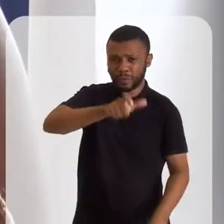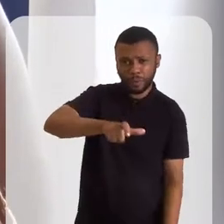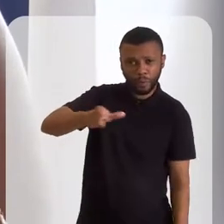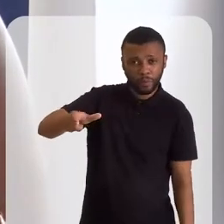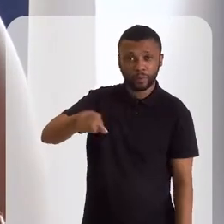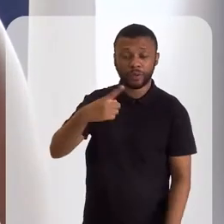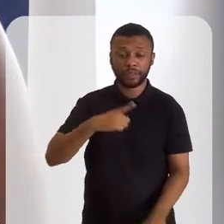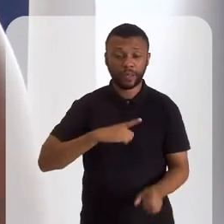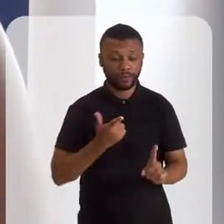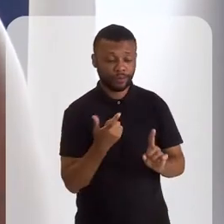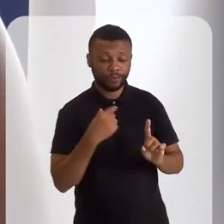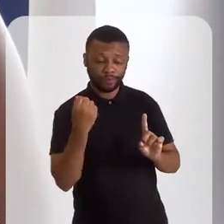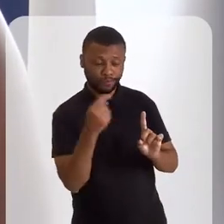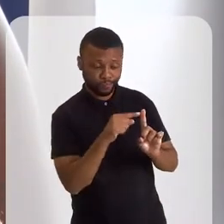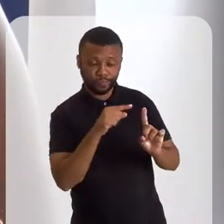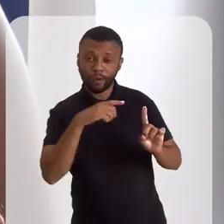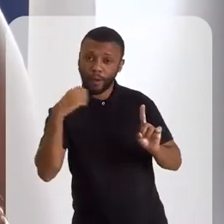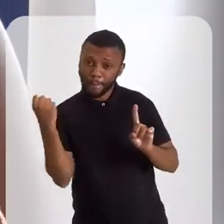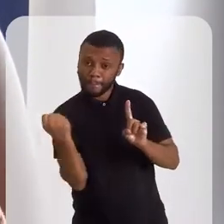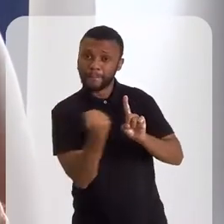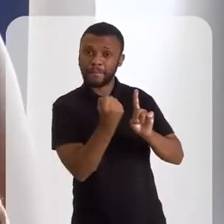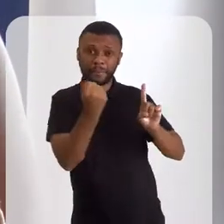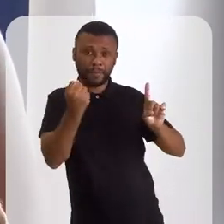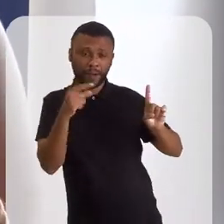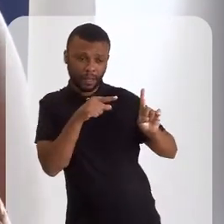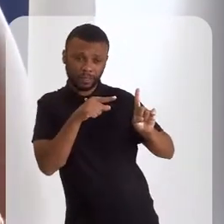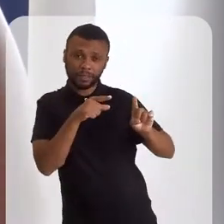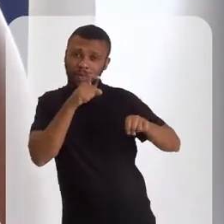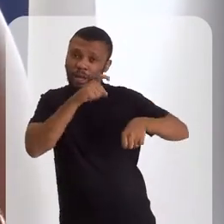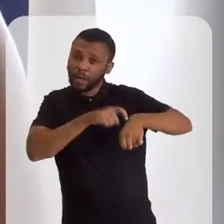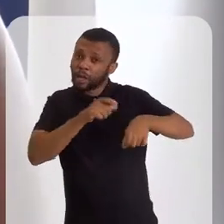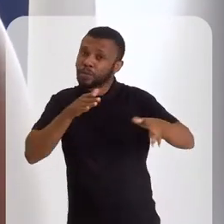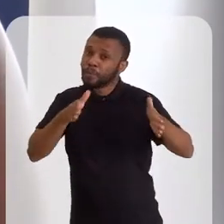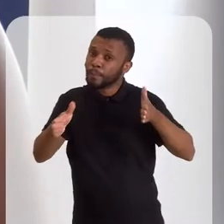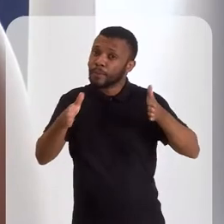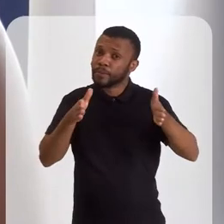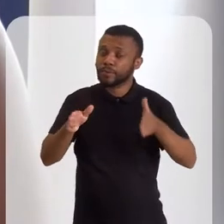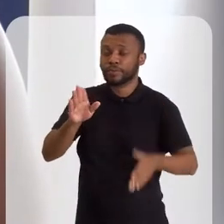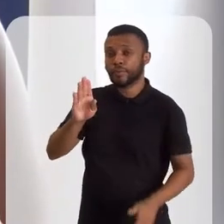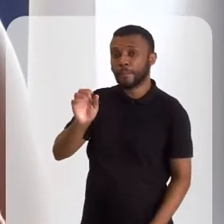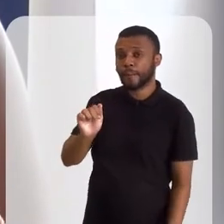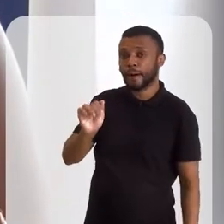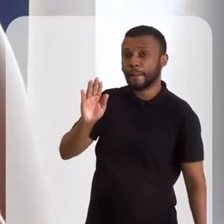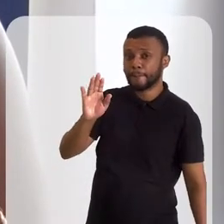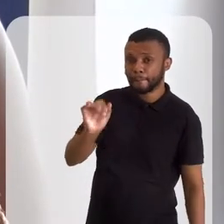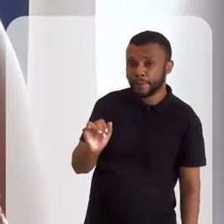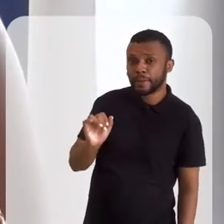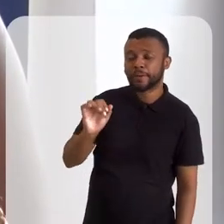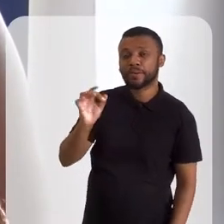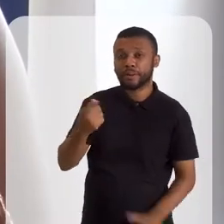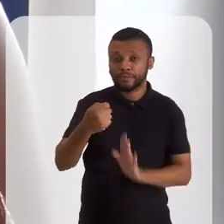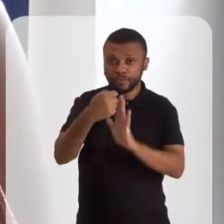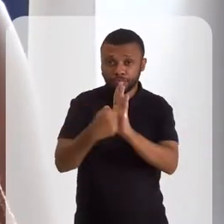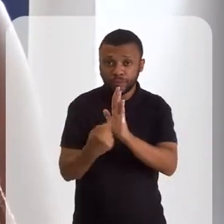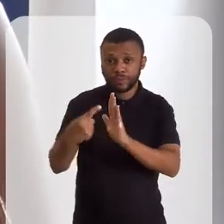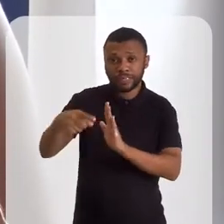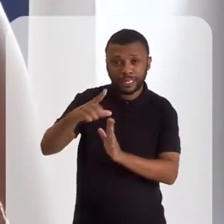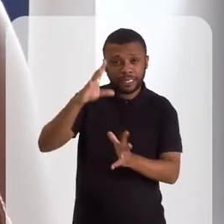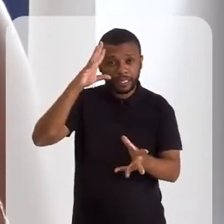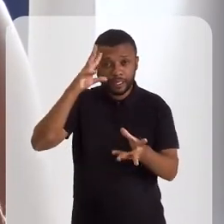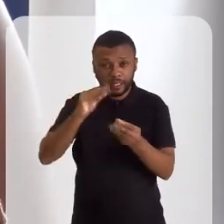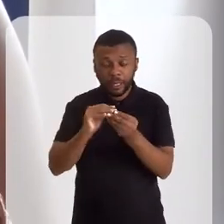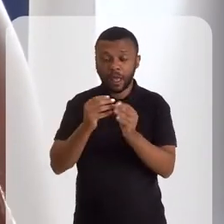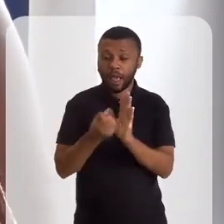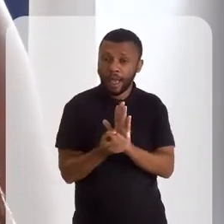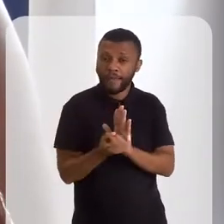E a gente tem uma figura emblemática dentro da fé no período do Bab, né? Que foi uma das letras viventes, uma das pessoas que